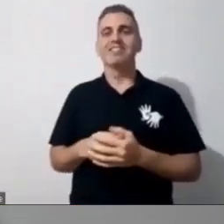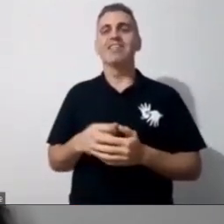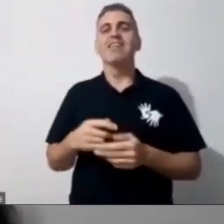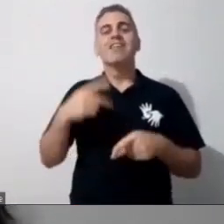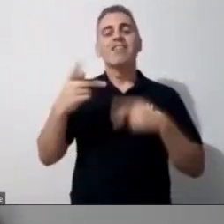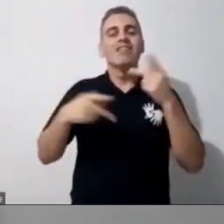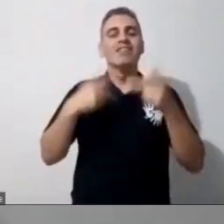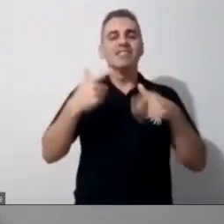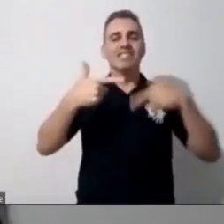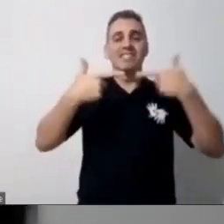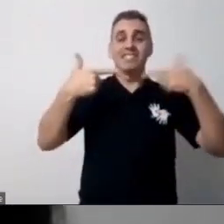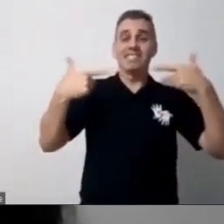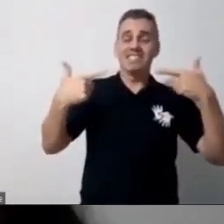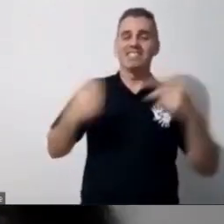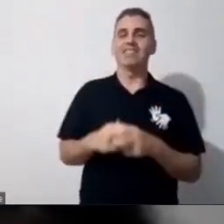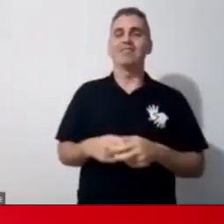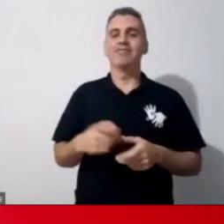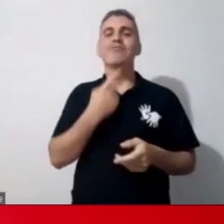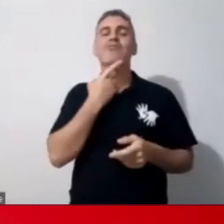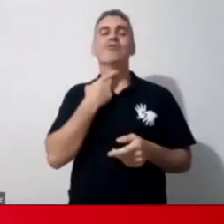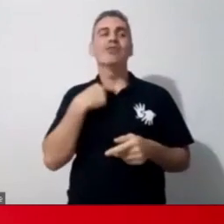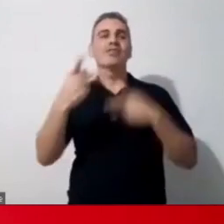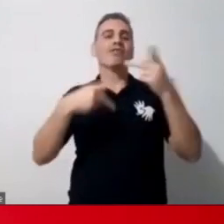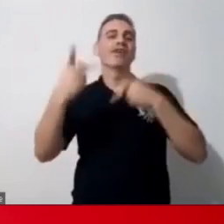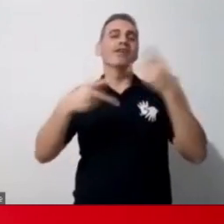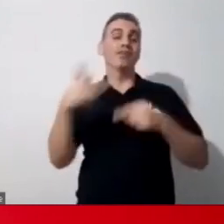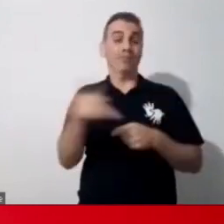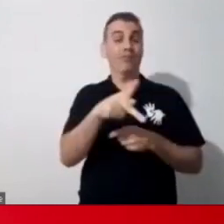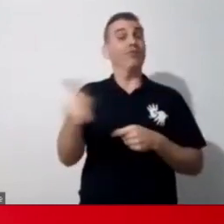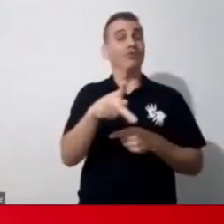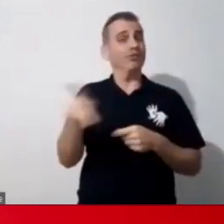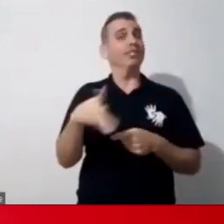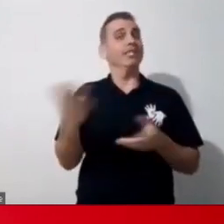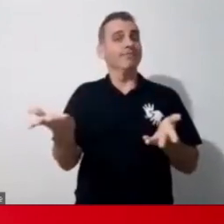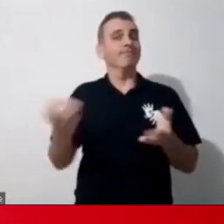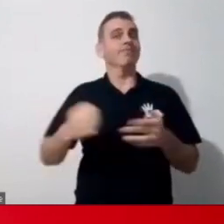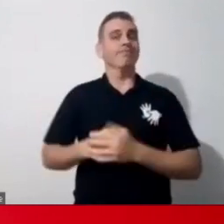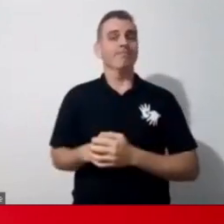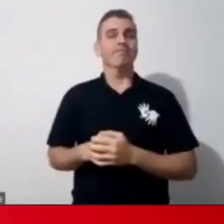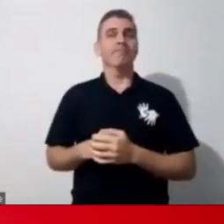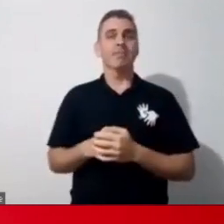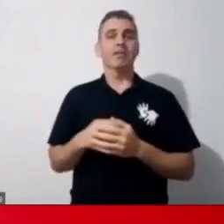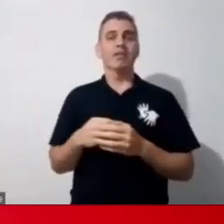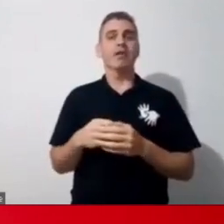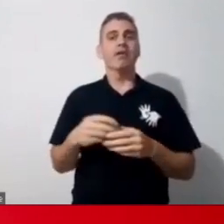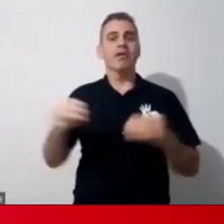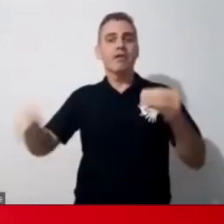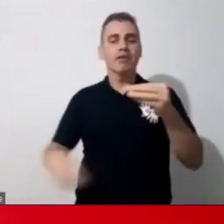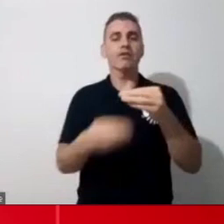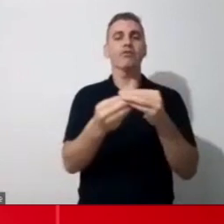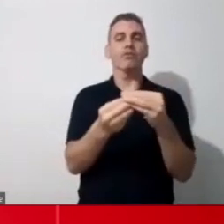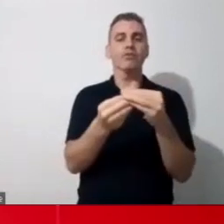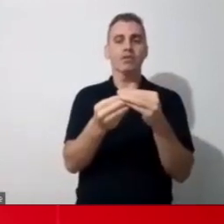O pessoal nem gosta de falar, né? Então, e colocar, assim, para esse pessoal que